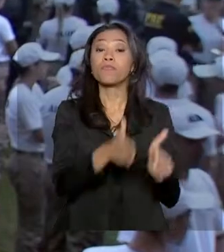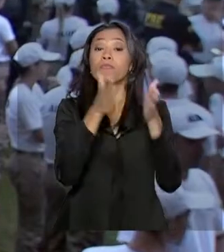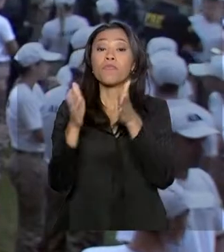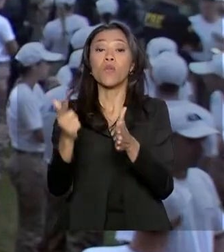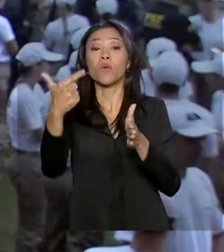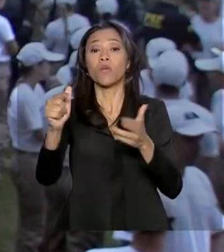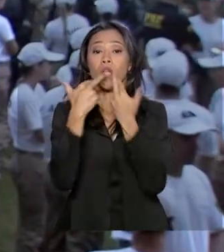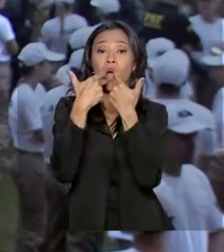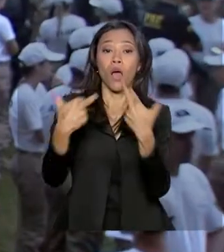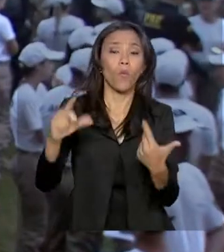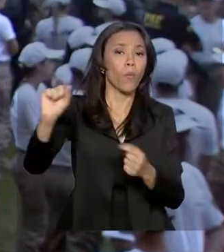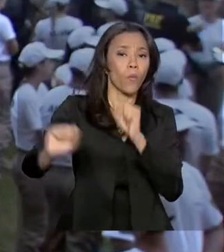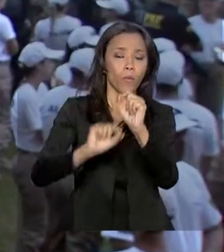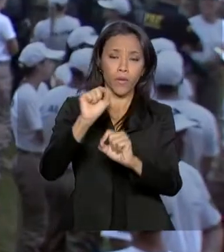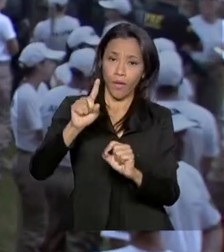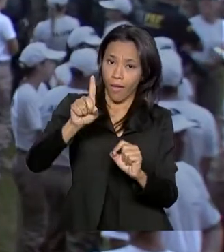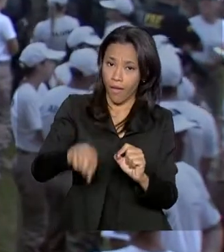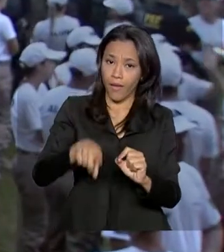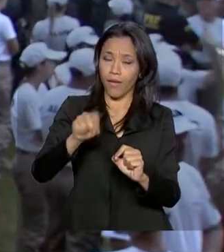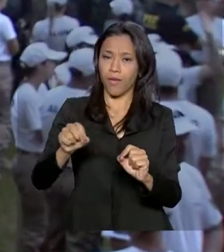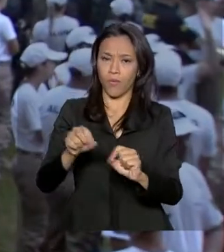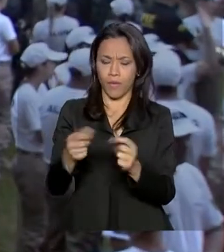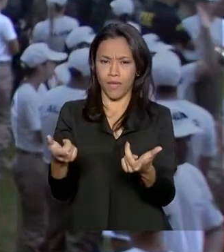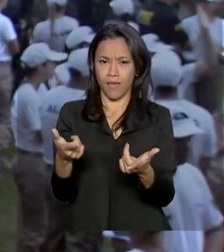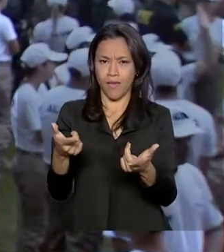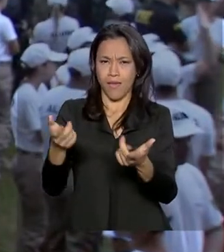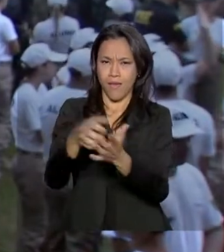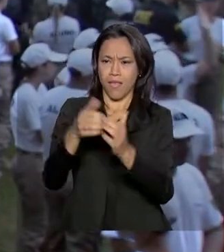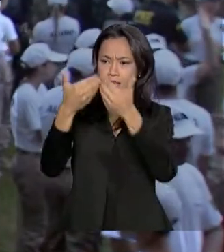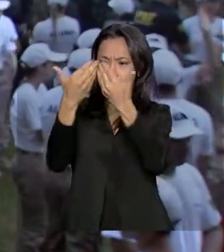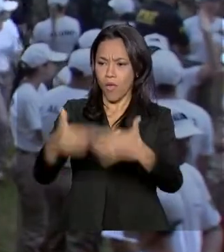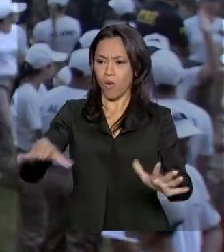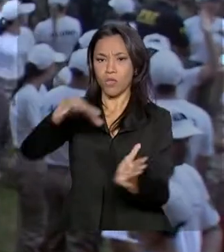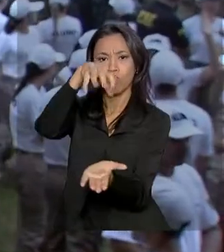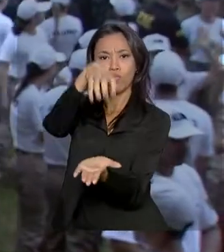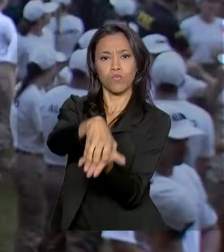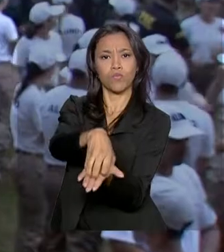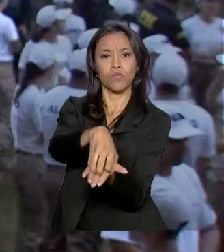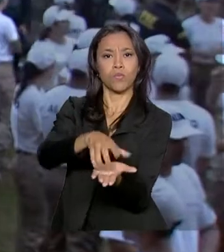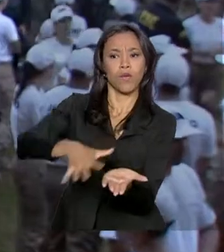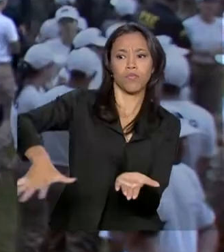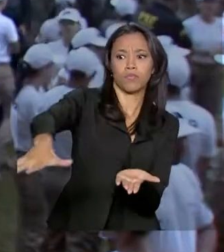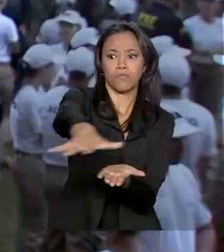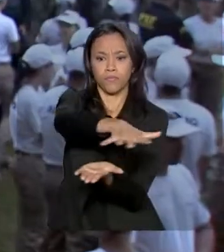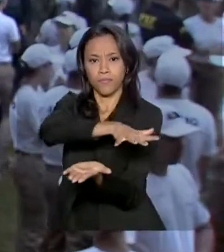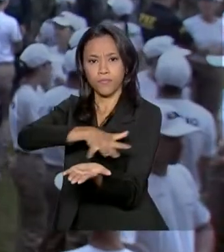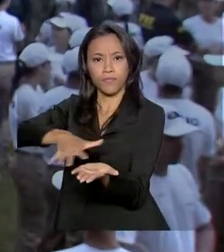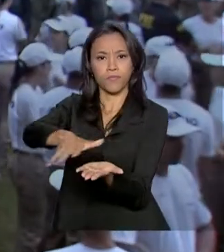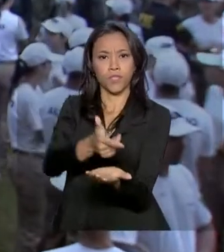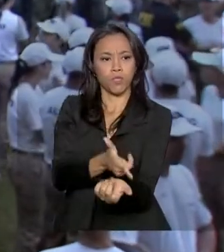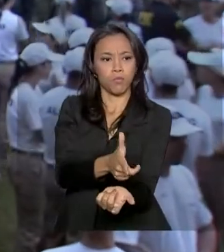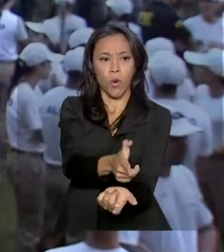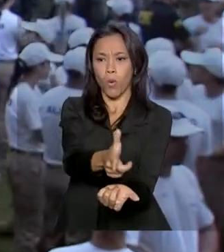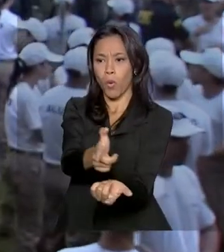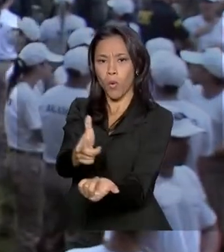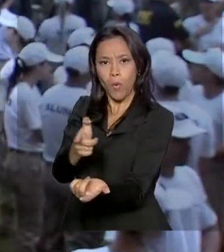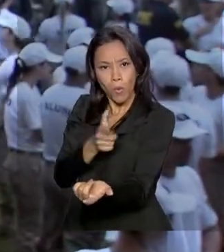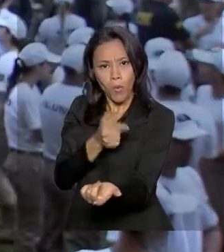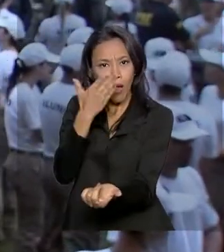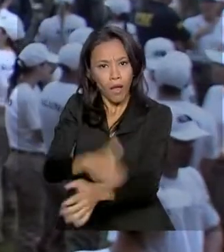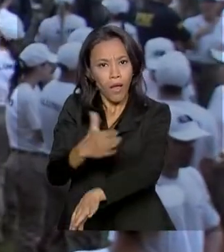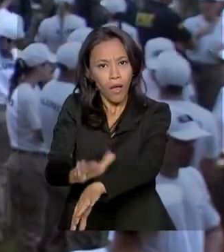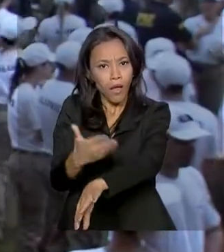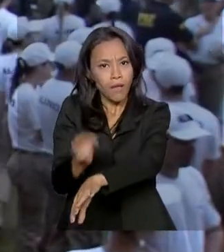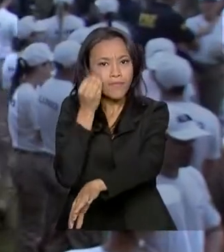ficou por conta da inauguração do complexo de tiro aqui da academia, que é considerado o maior da América Latina